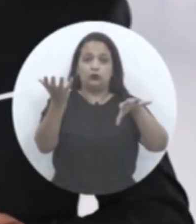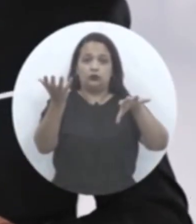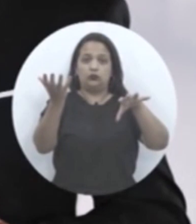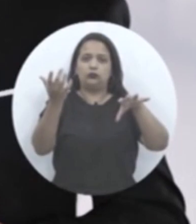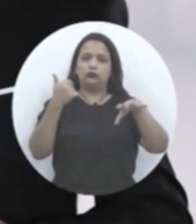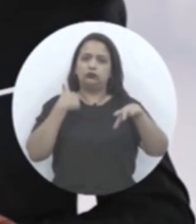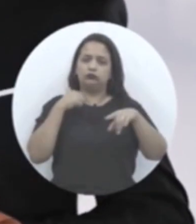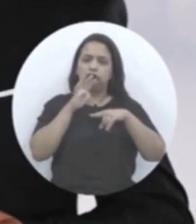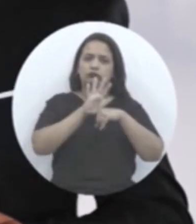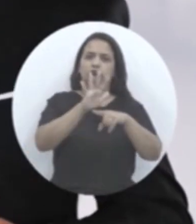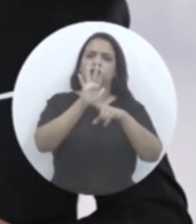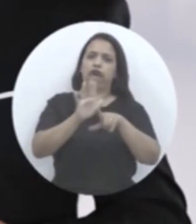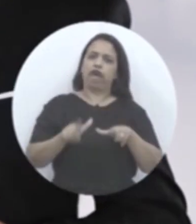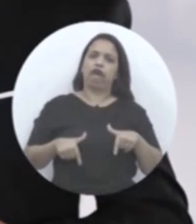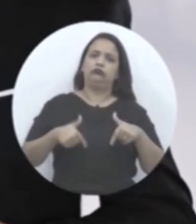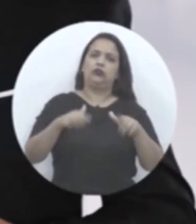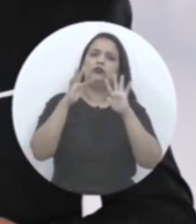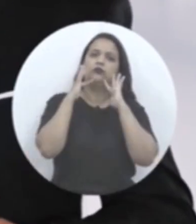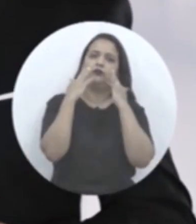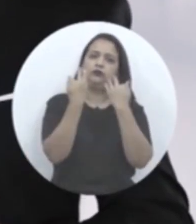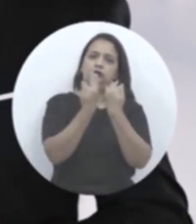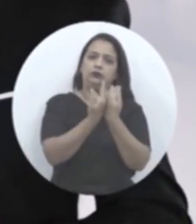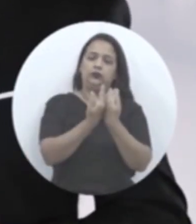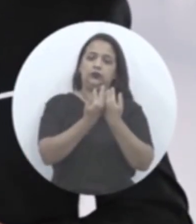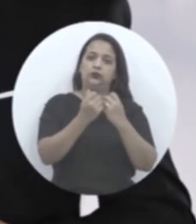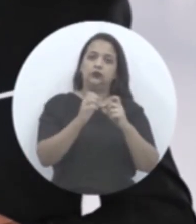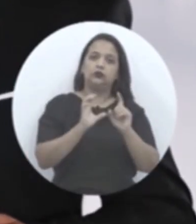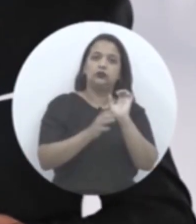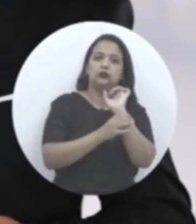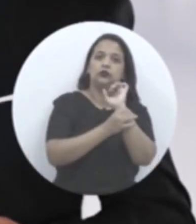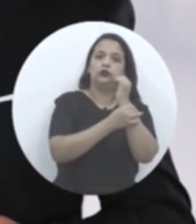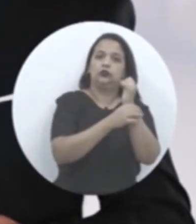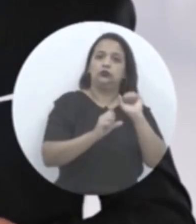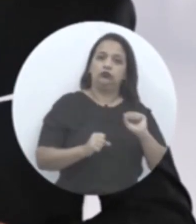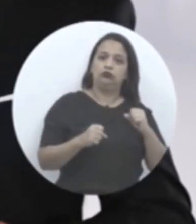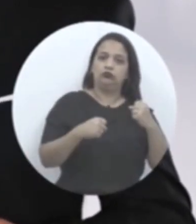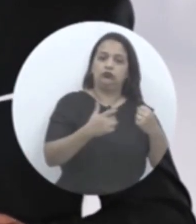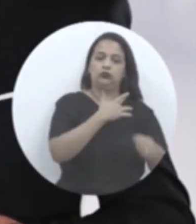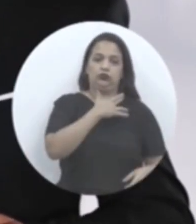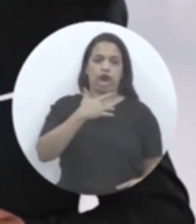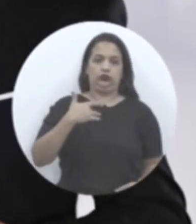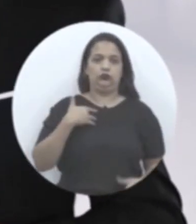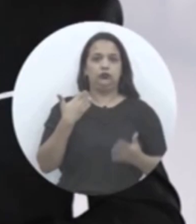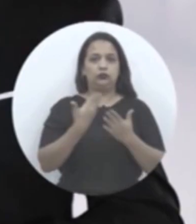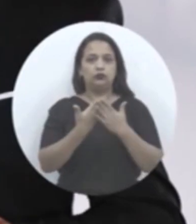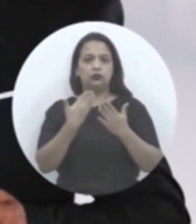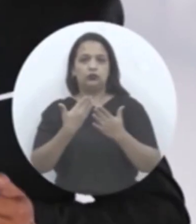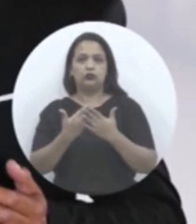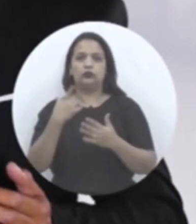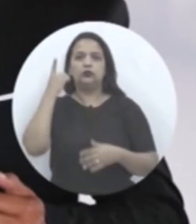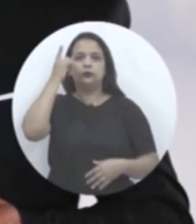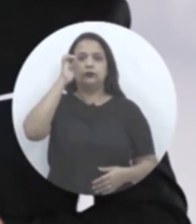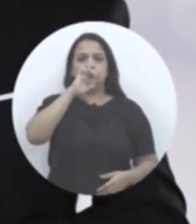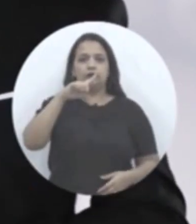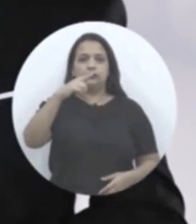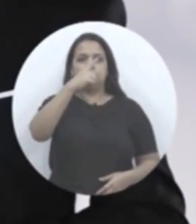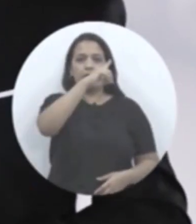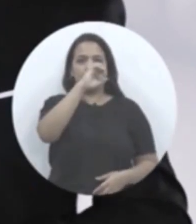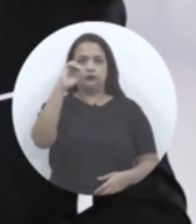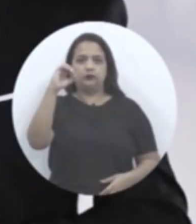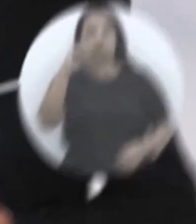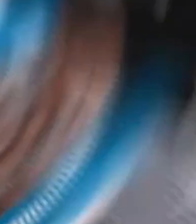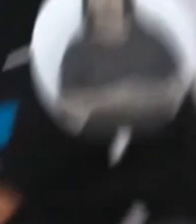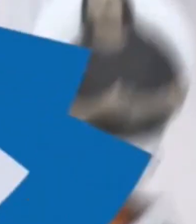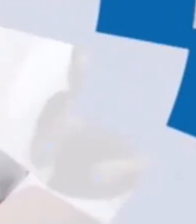Preciso do seu voto. No Congresso Nacional, lutarei pela família, buscando recursos para segurança, saúde e educação. Sou candidata a deputada